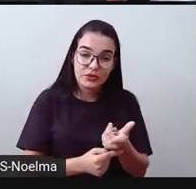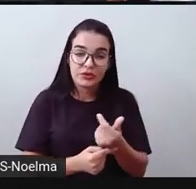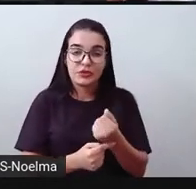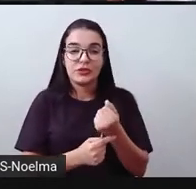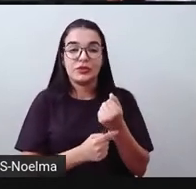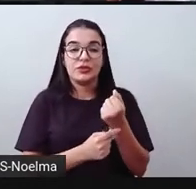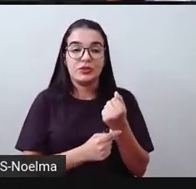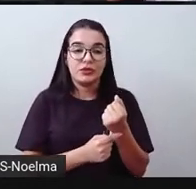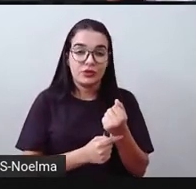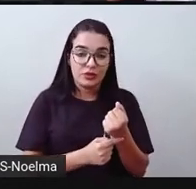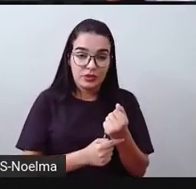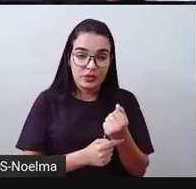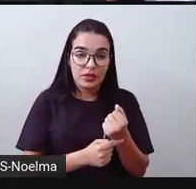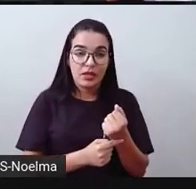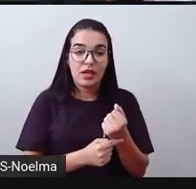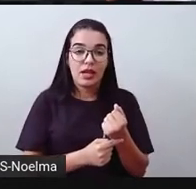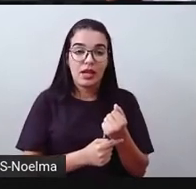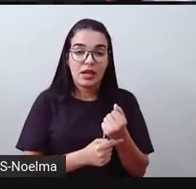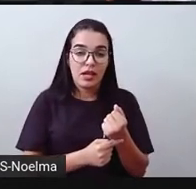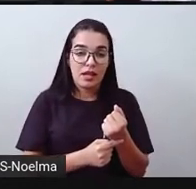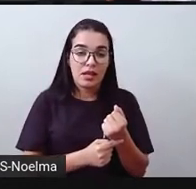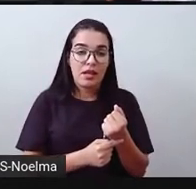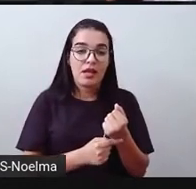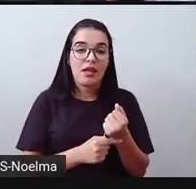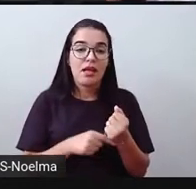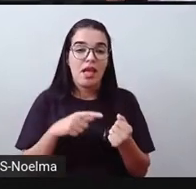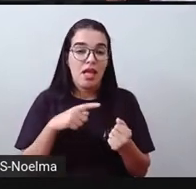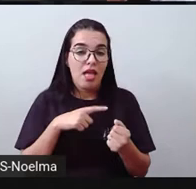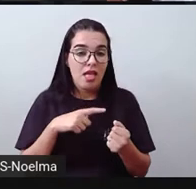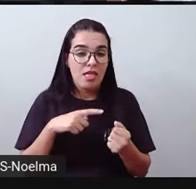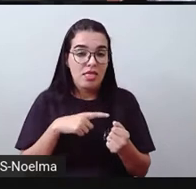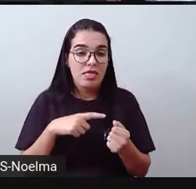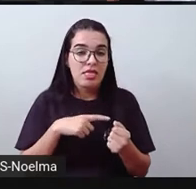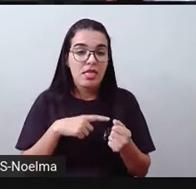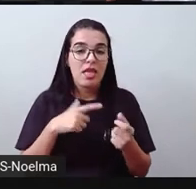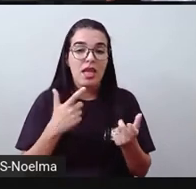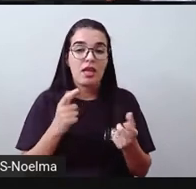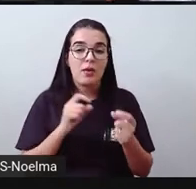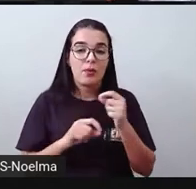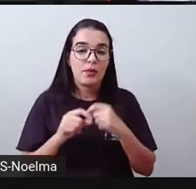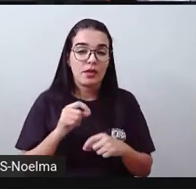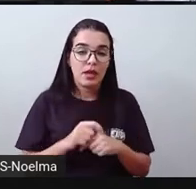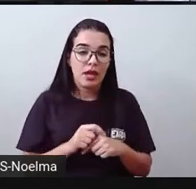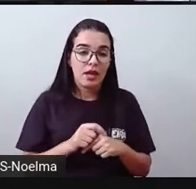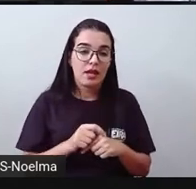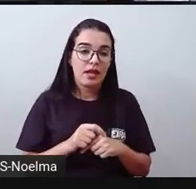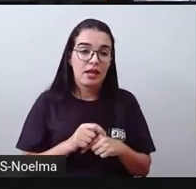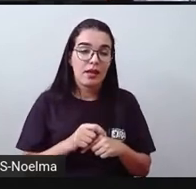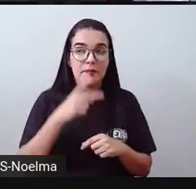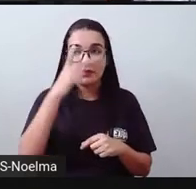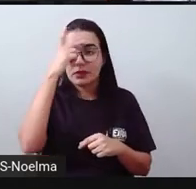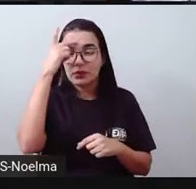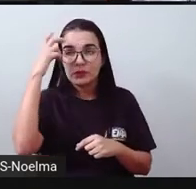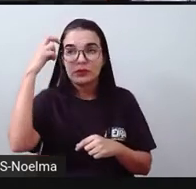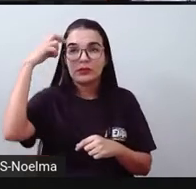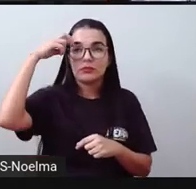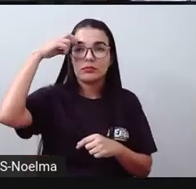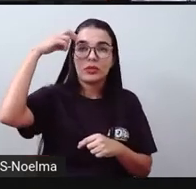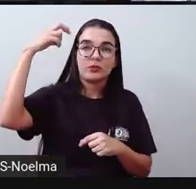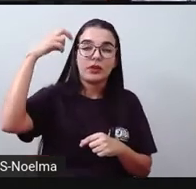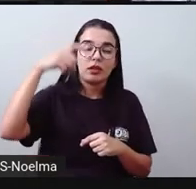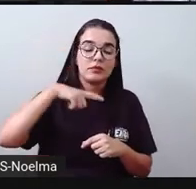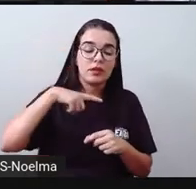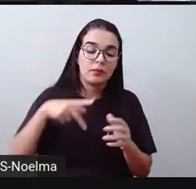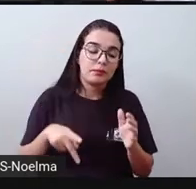momento histórico. Ela também foi feita por alguém, Então, artistas aí com predileções pessoais e